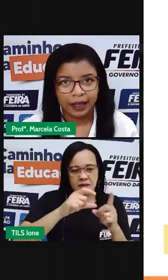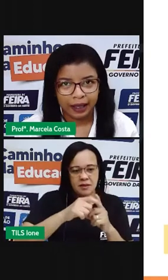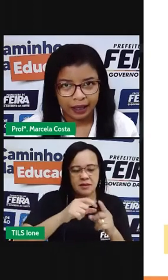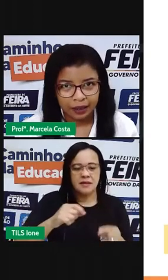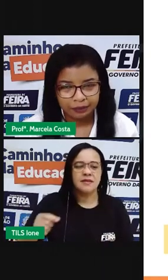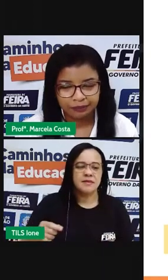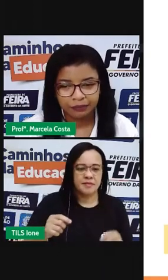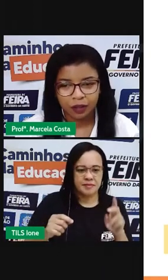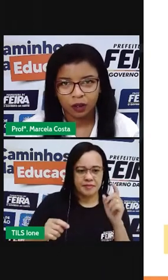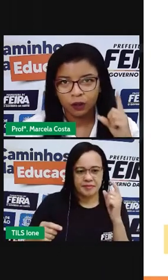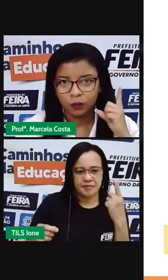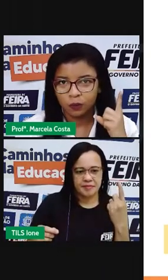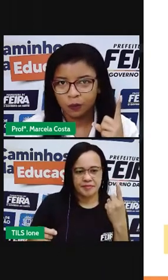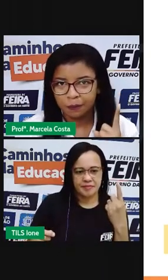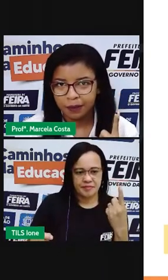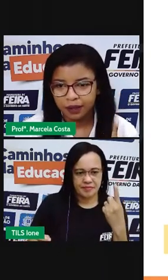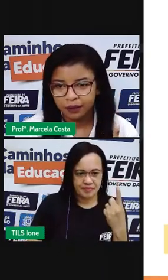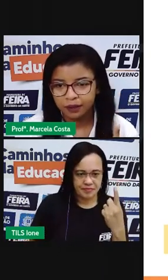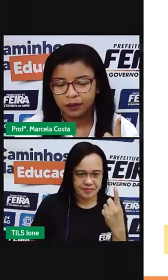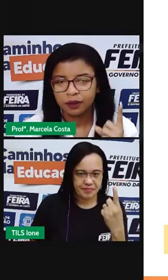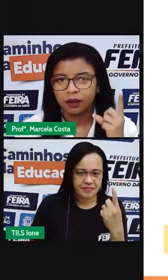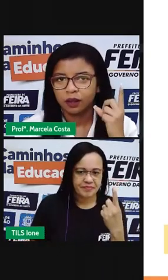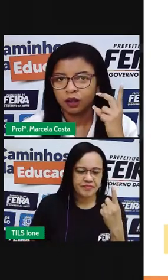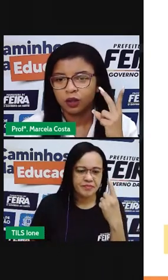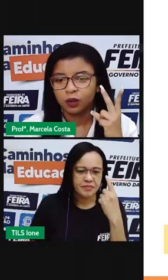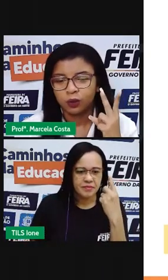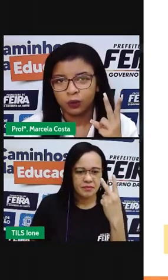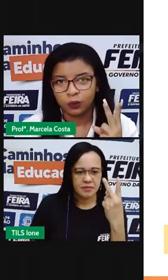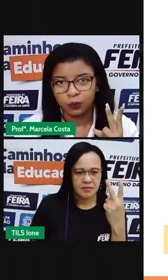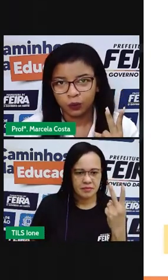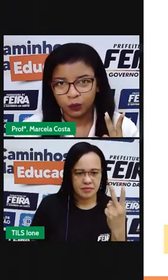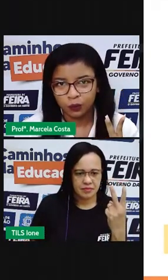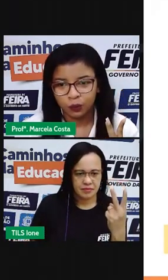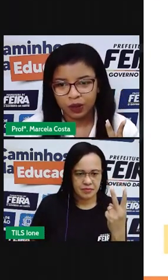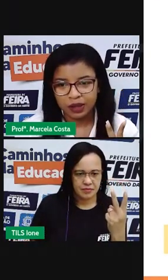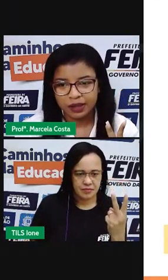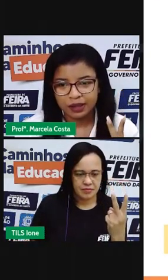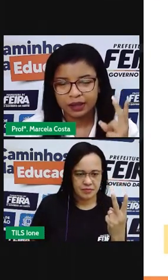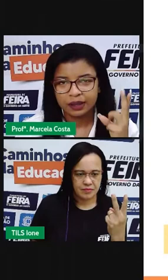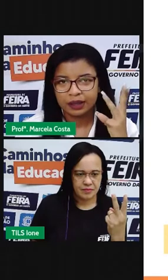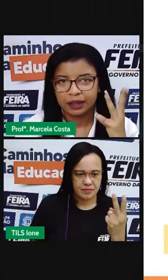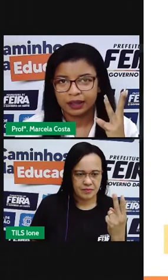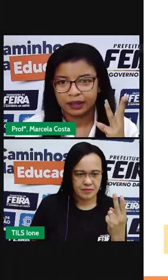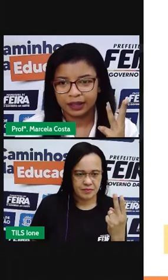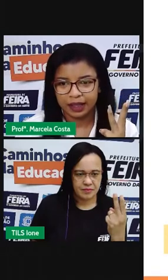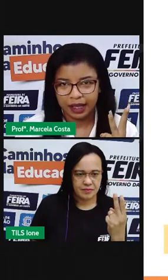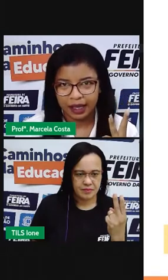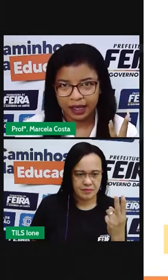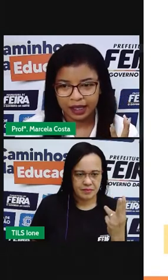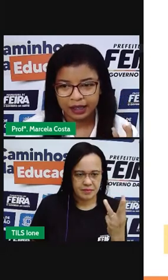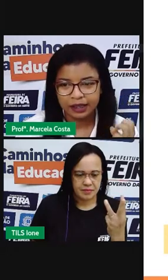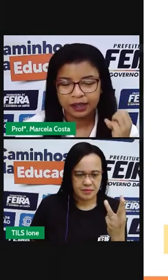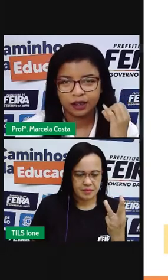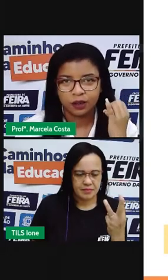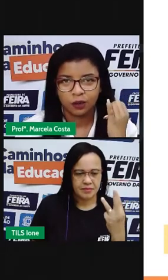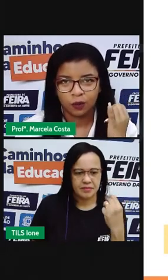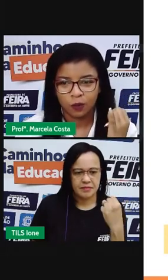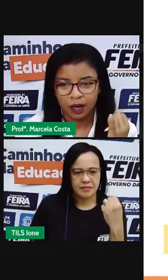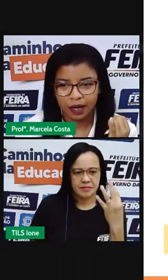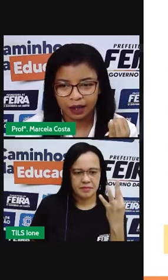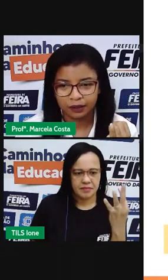B. Ó. Uma. Duas. Três.